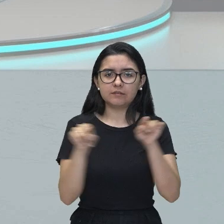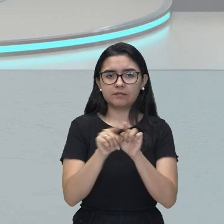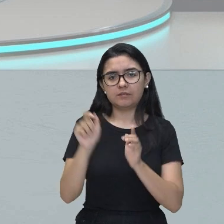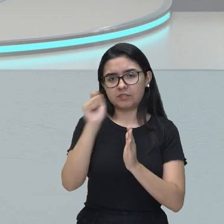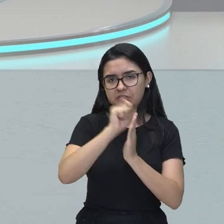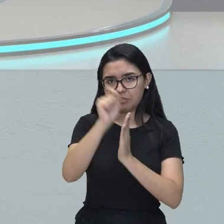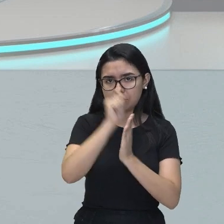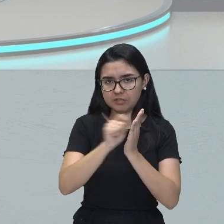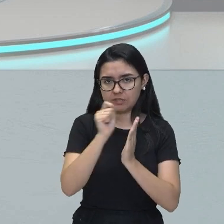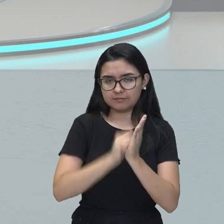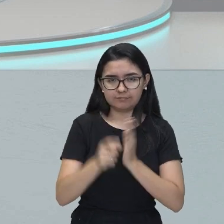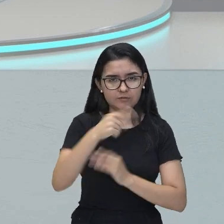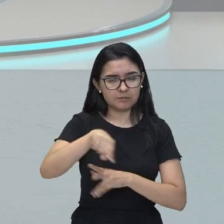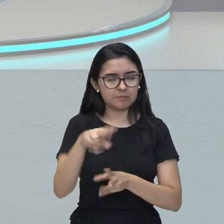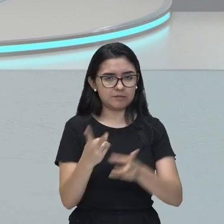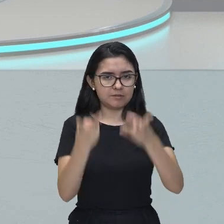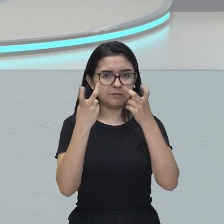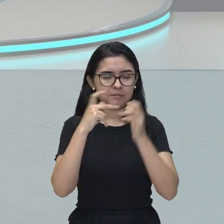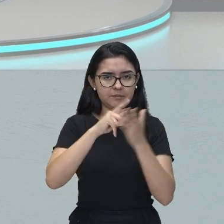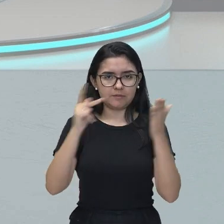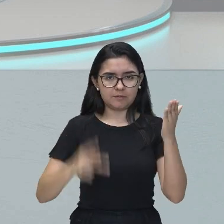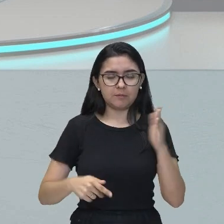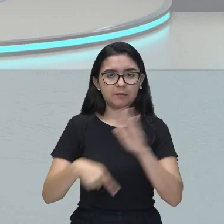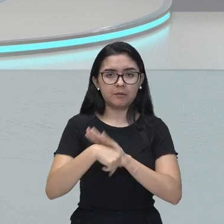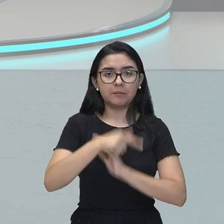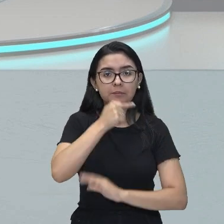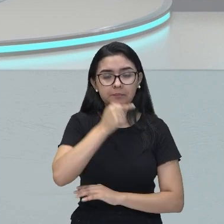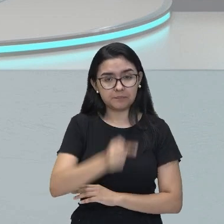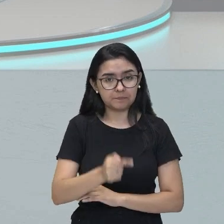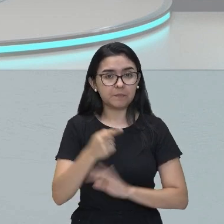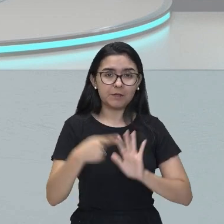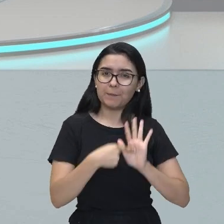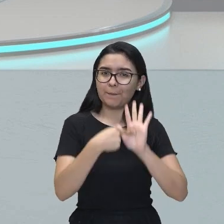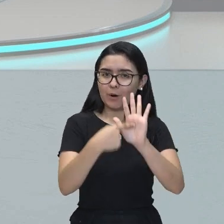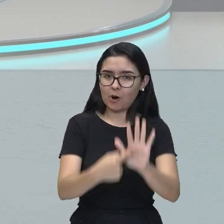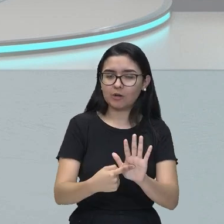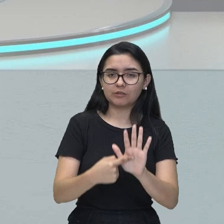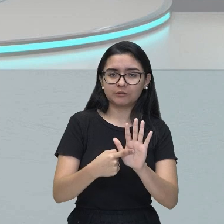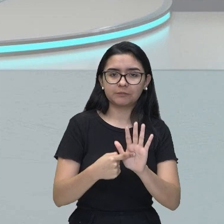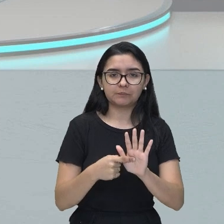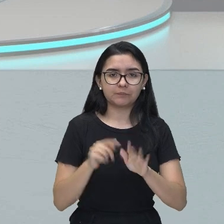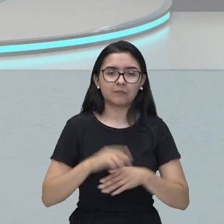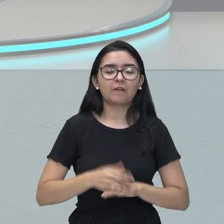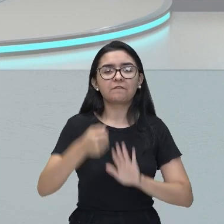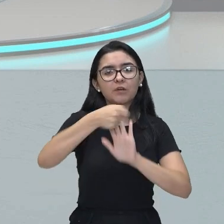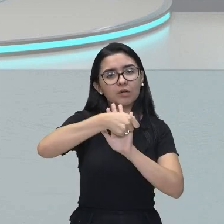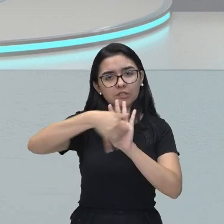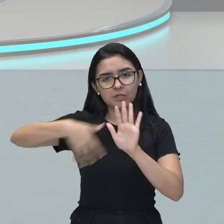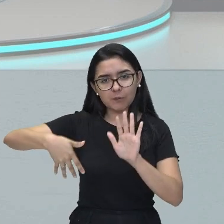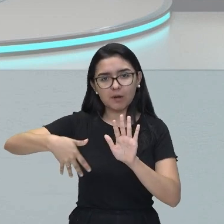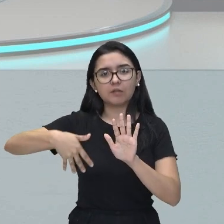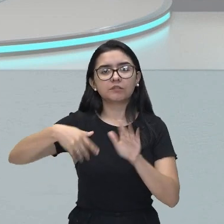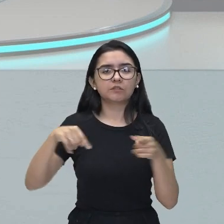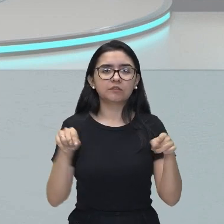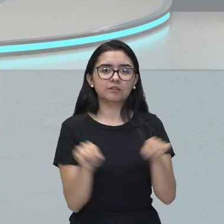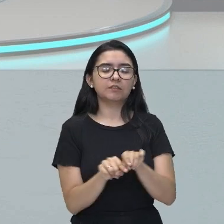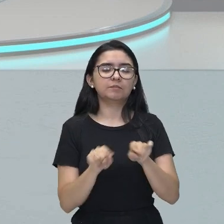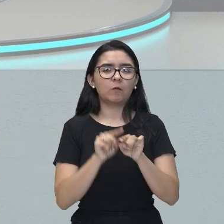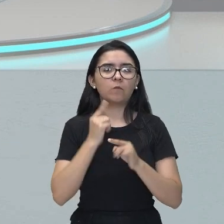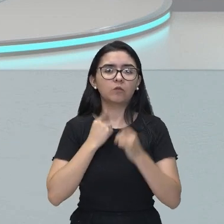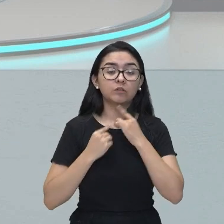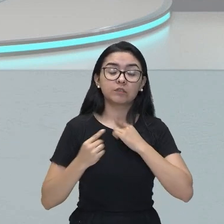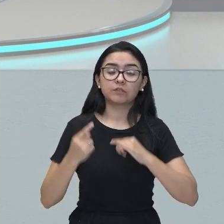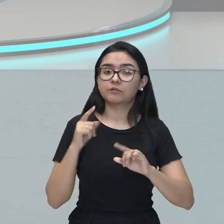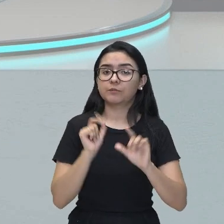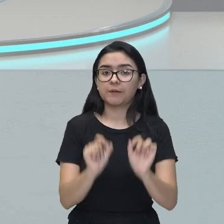do Gregório de Matos, então ele traz esse exagero, essas figuras de linguagem, esse desejo